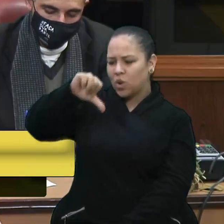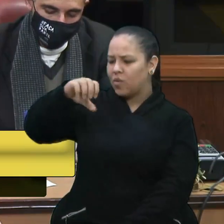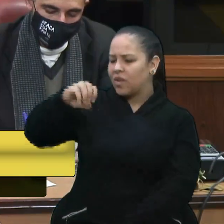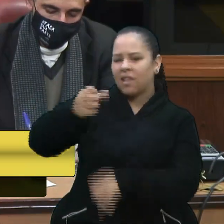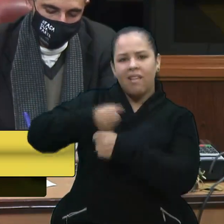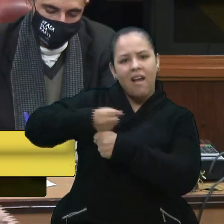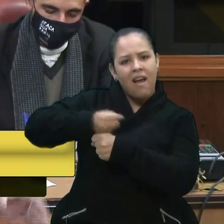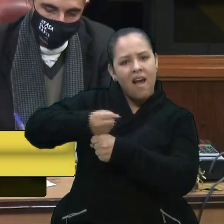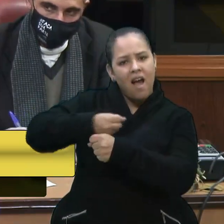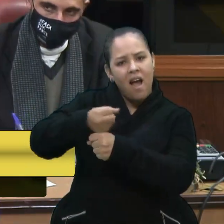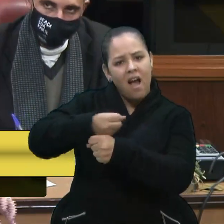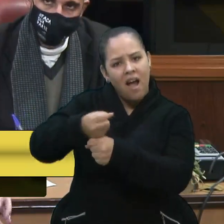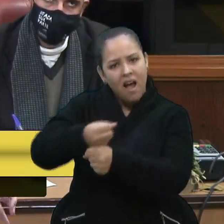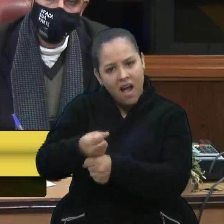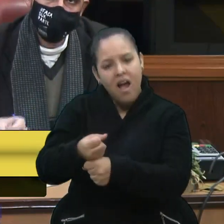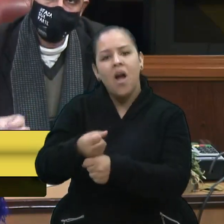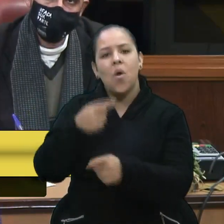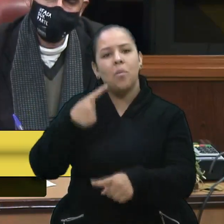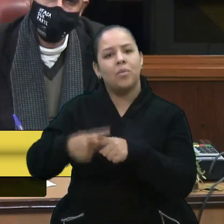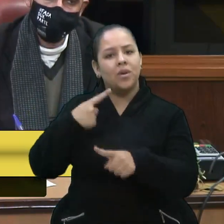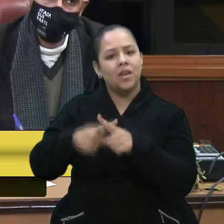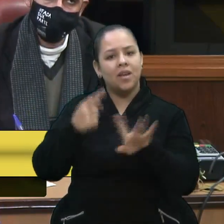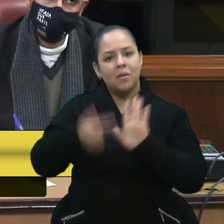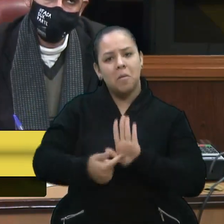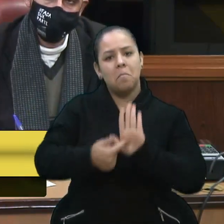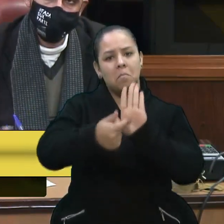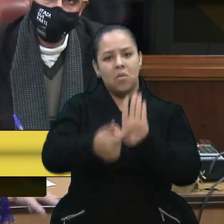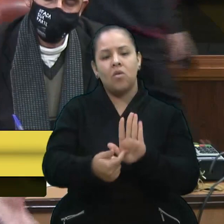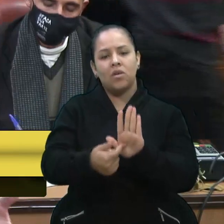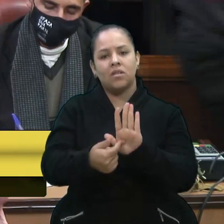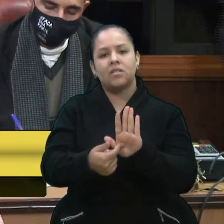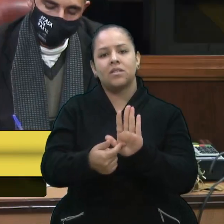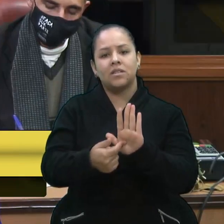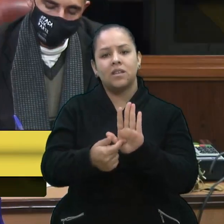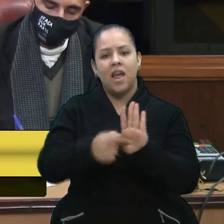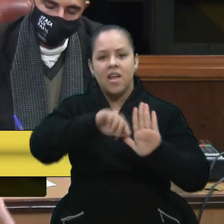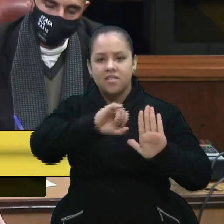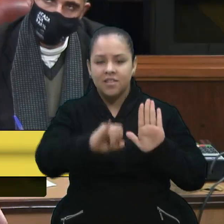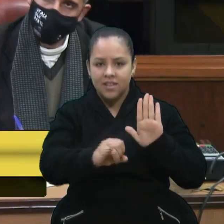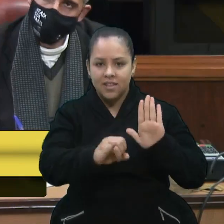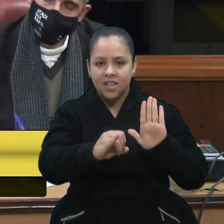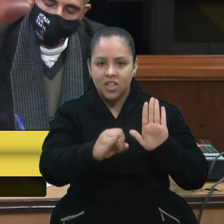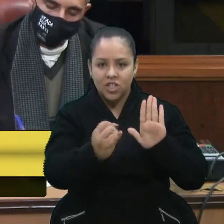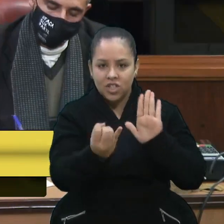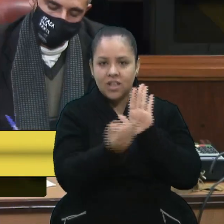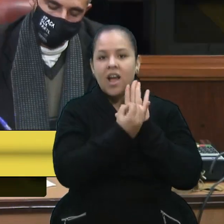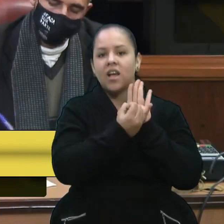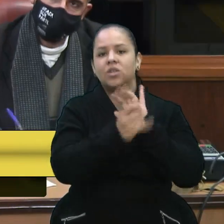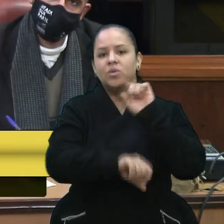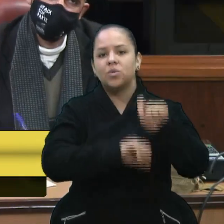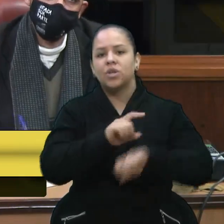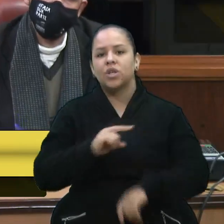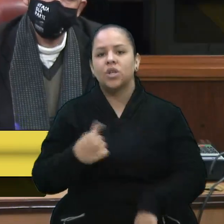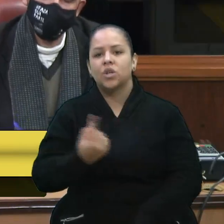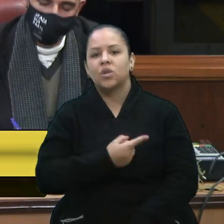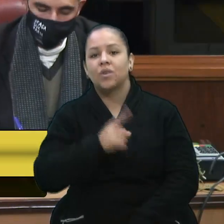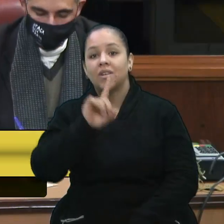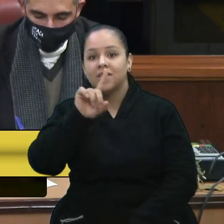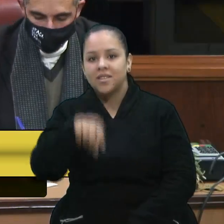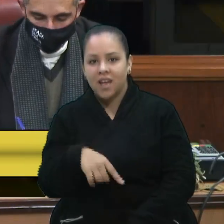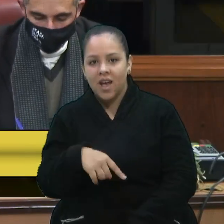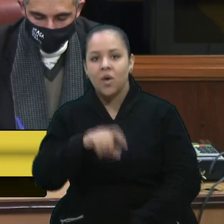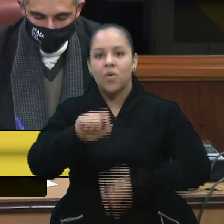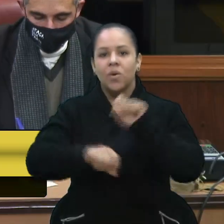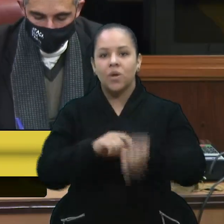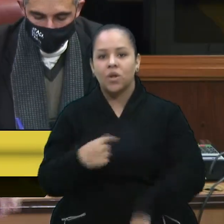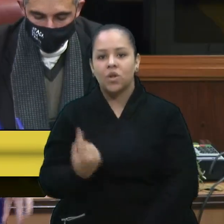tradição, onde se mostra a nossa identidade, quem somos, o que fizemos. E muito nos alegra saber